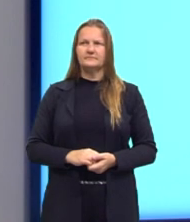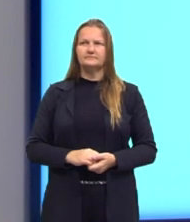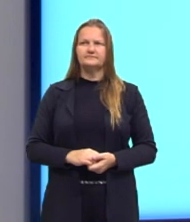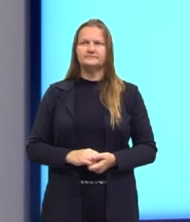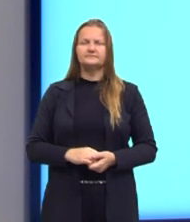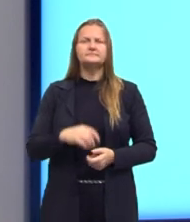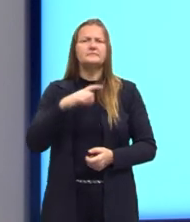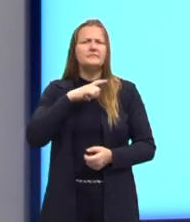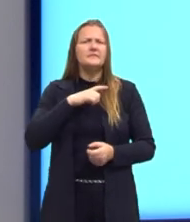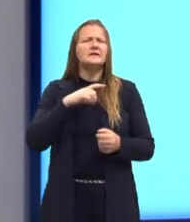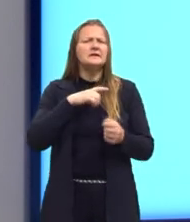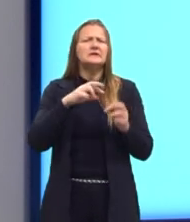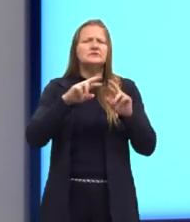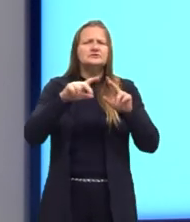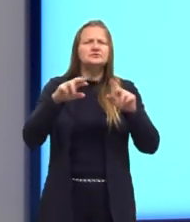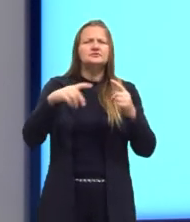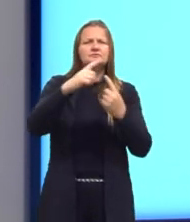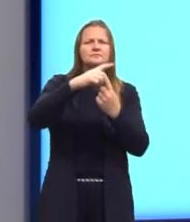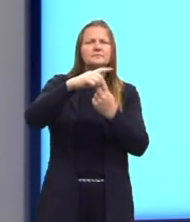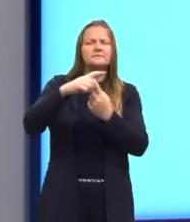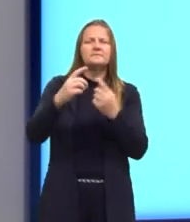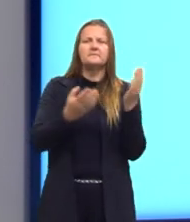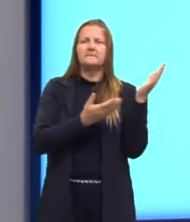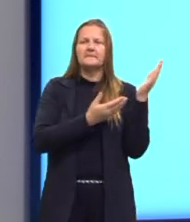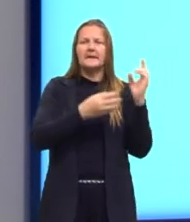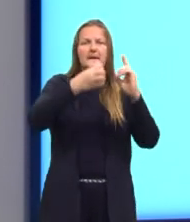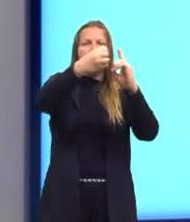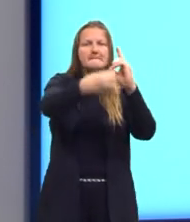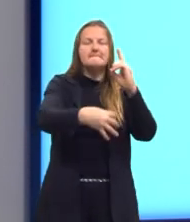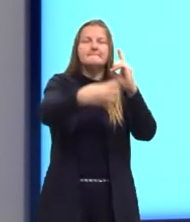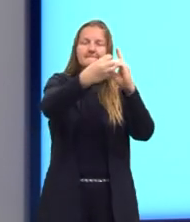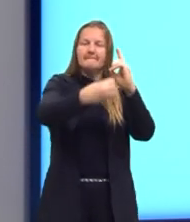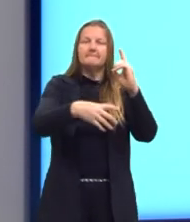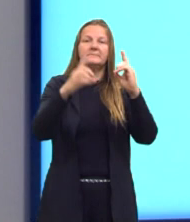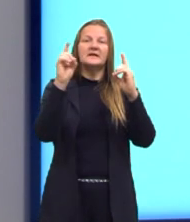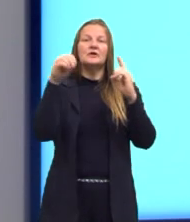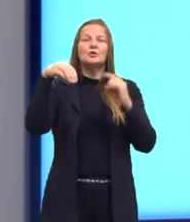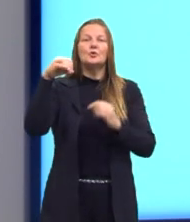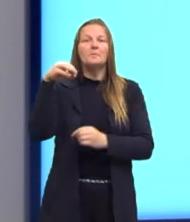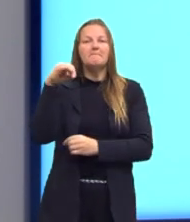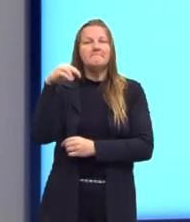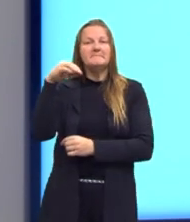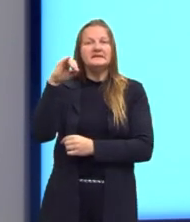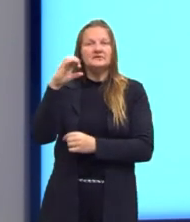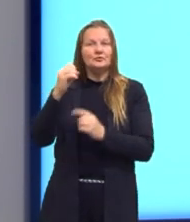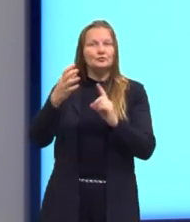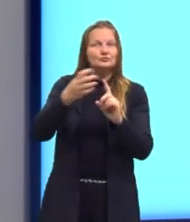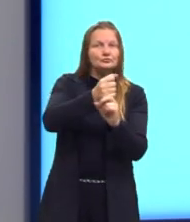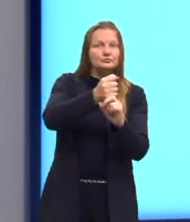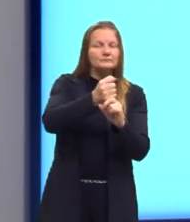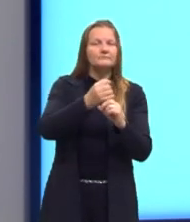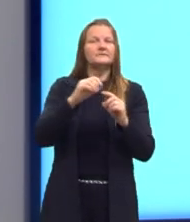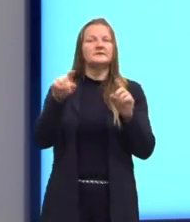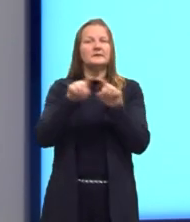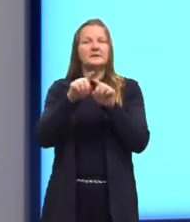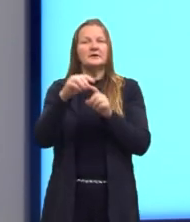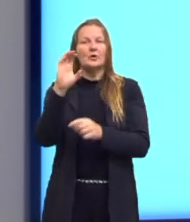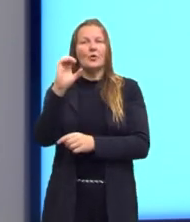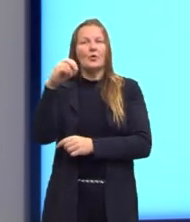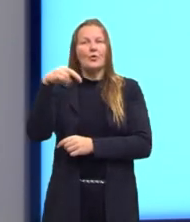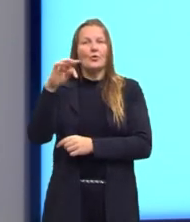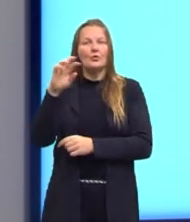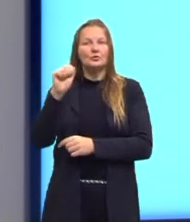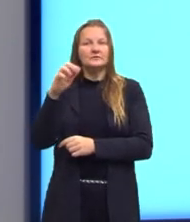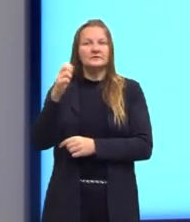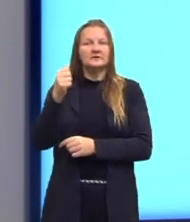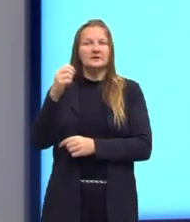Aqui, uma definição importante ali, o domínio e contradomínio. O conjunto A,